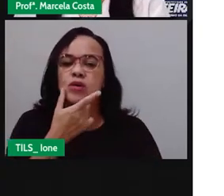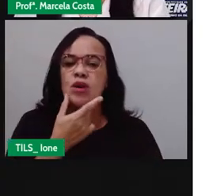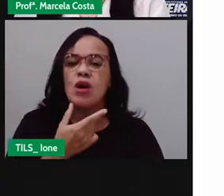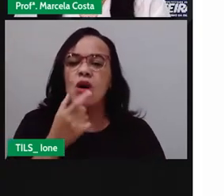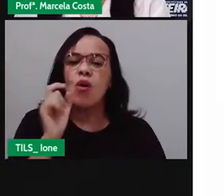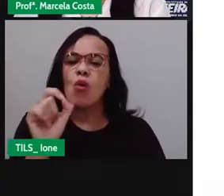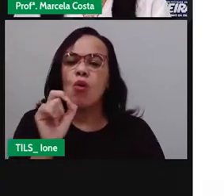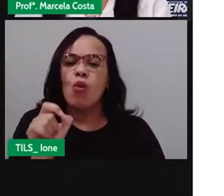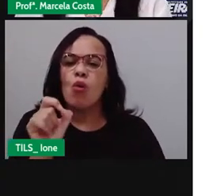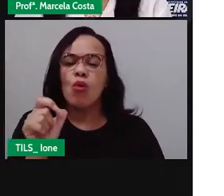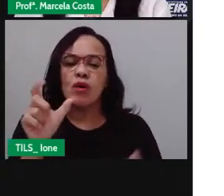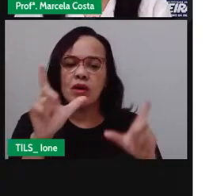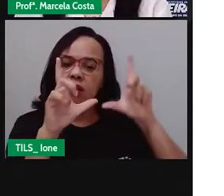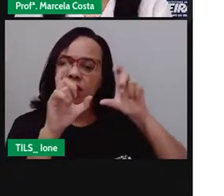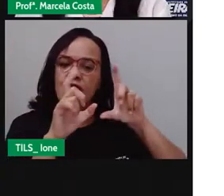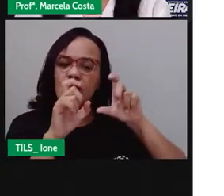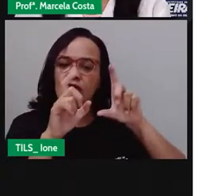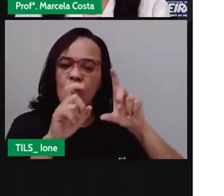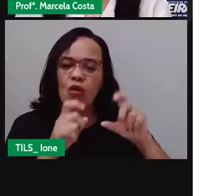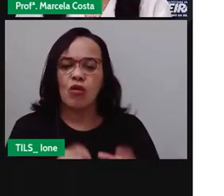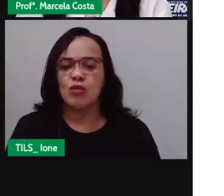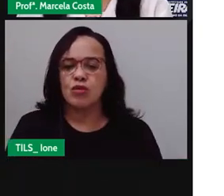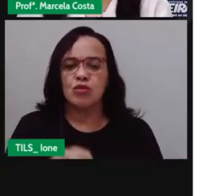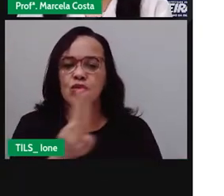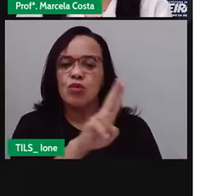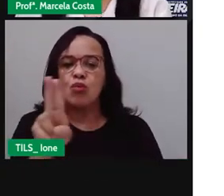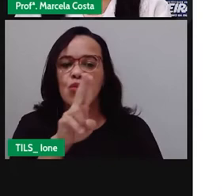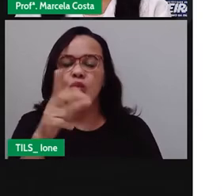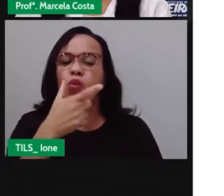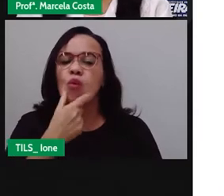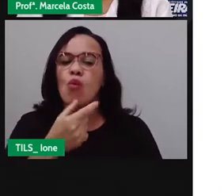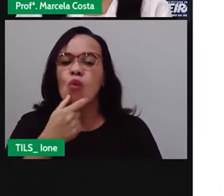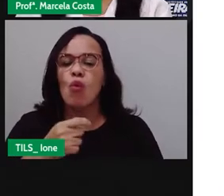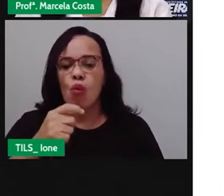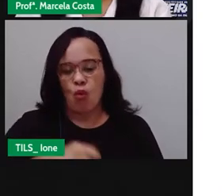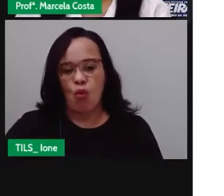Caminhoneiro. Foi feita pelo artista plástico Gilmário.